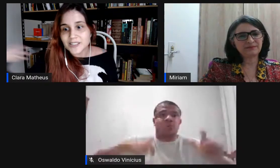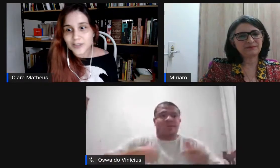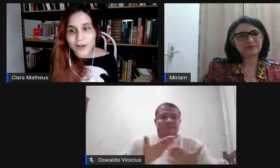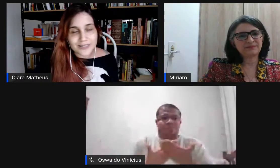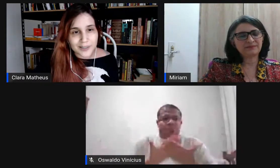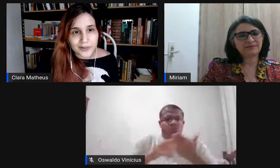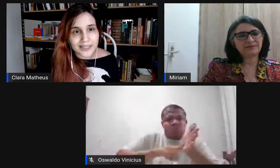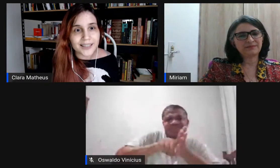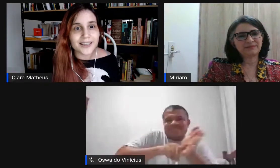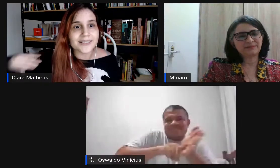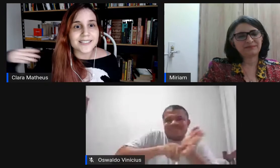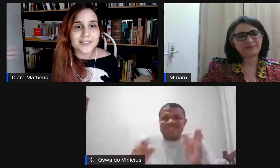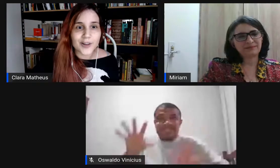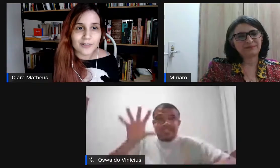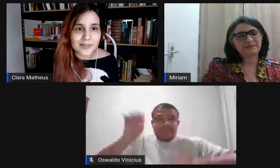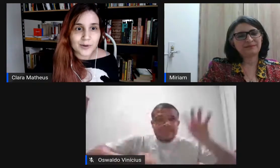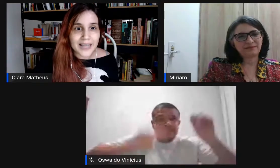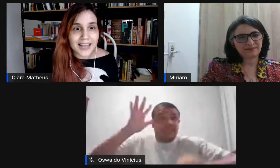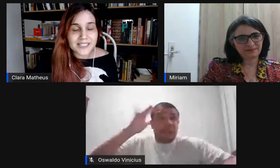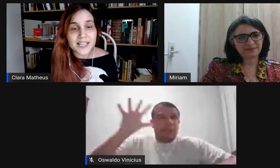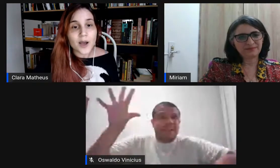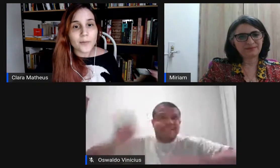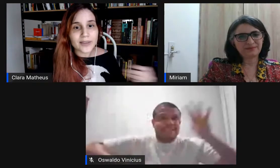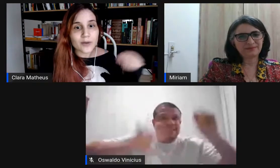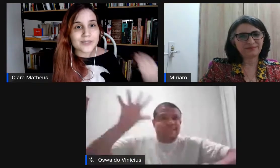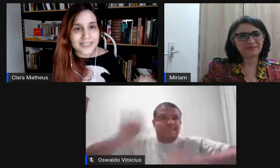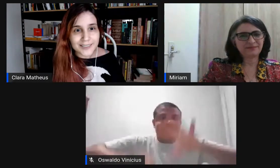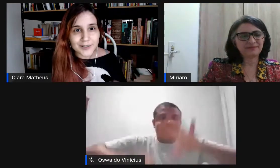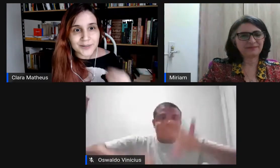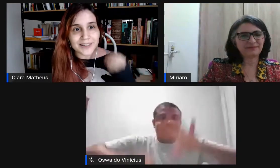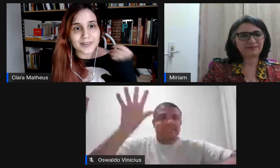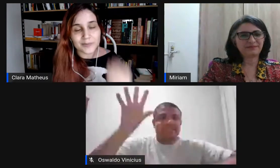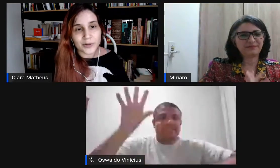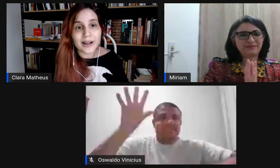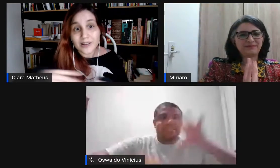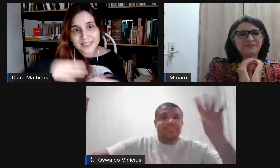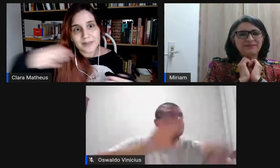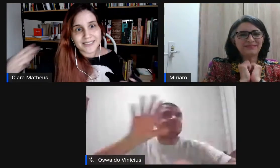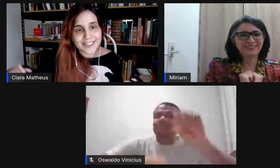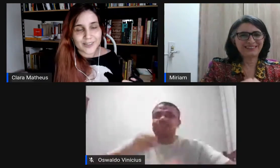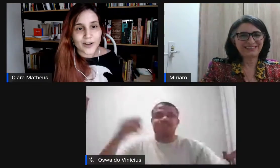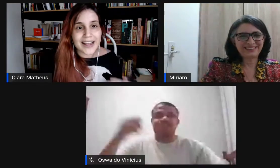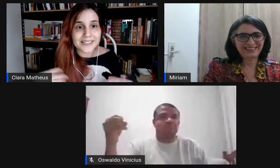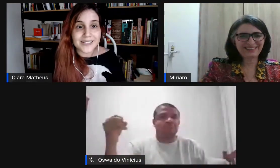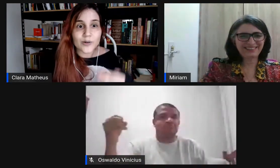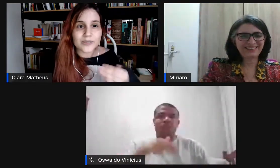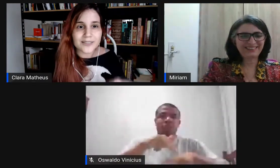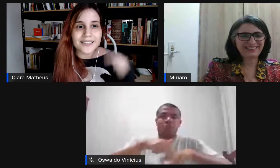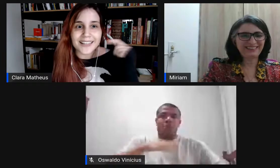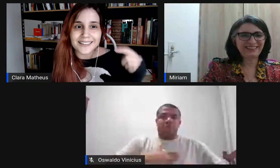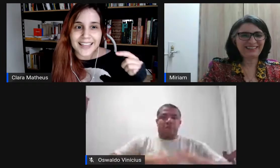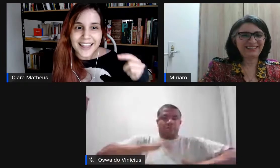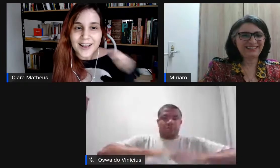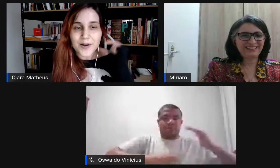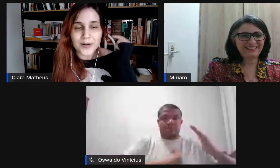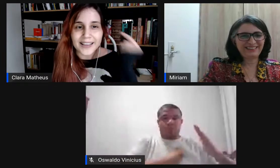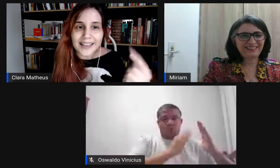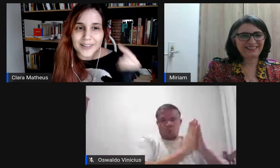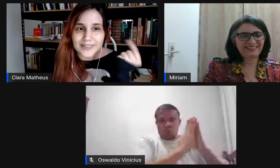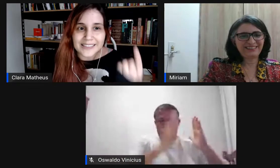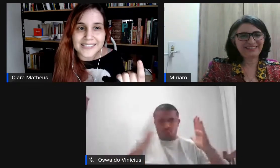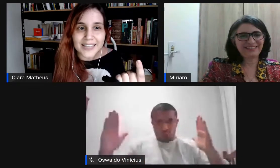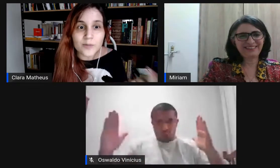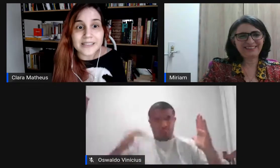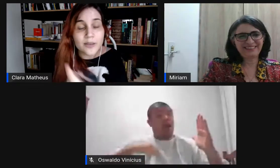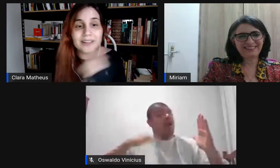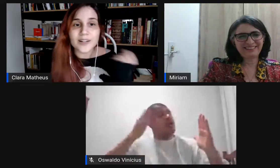de novas teorias e de novas abordagens porque eu sinto por causa da minha trajetória às vezes eu consigo entender o que